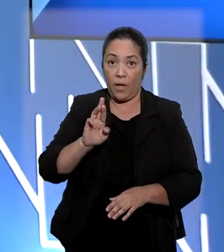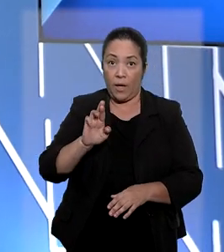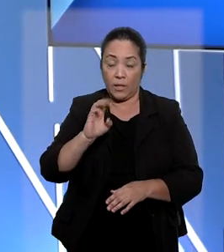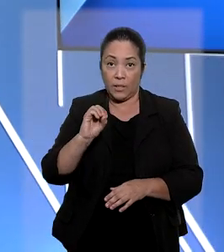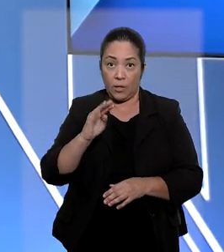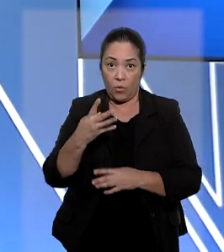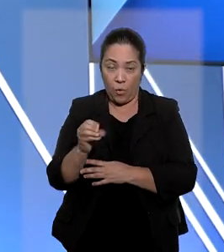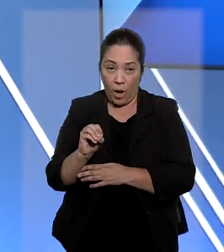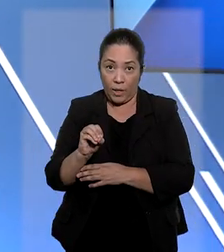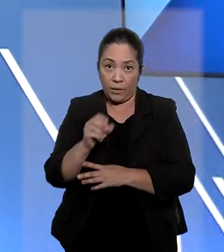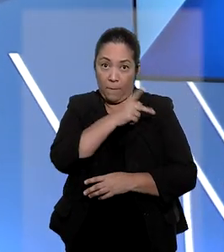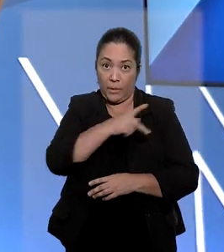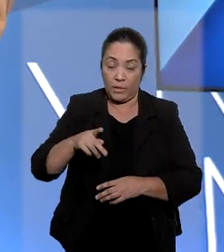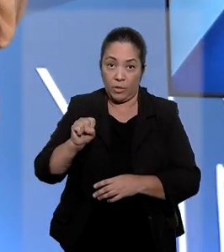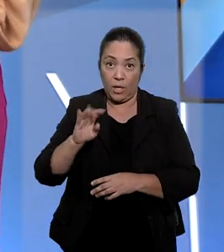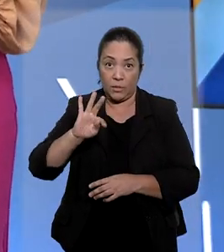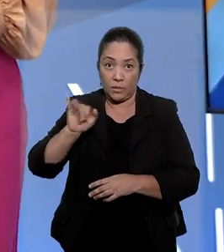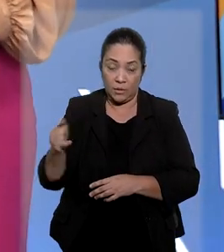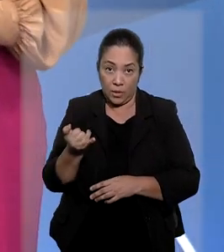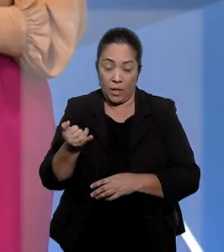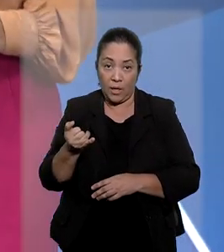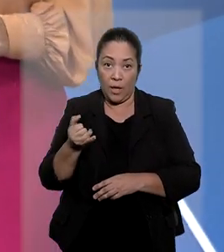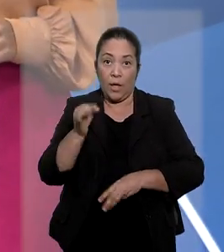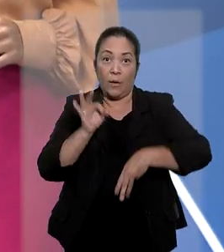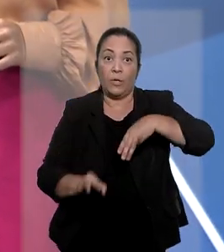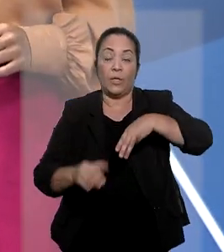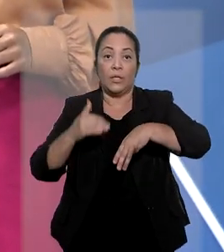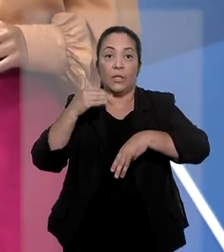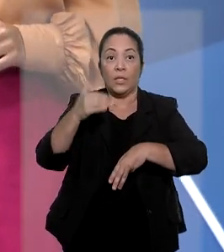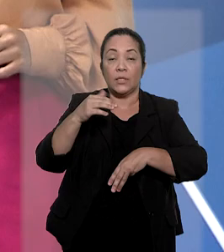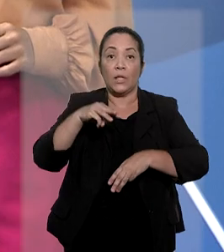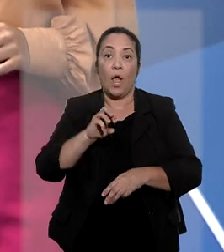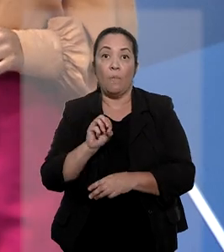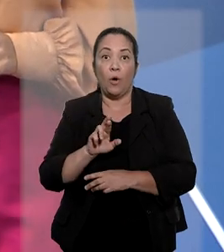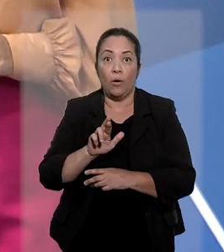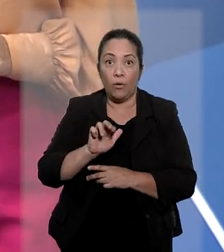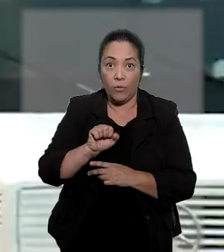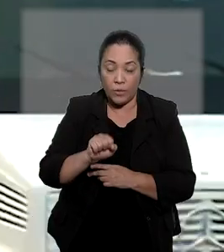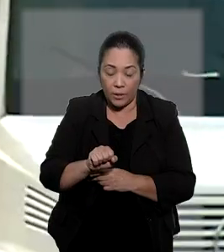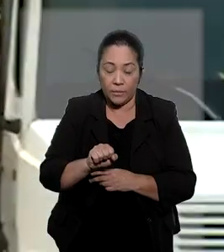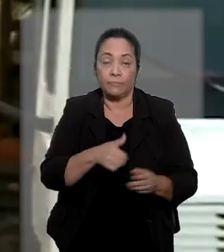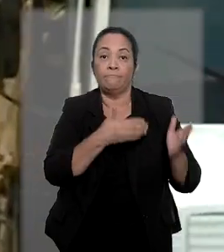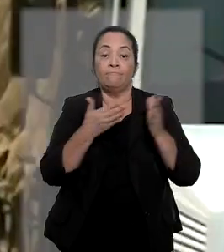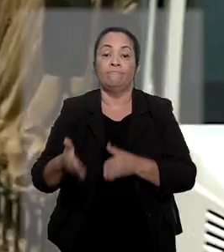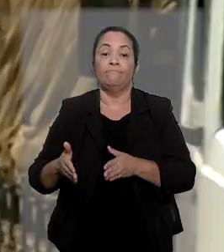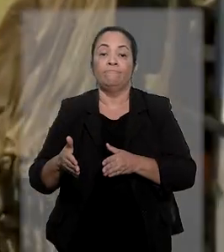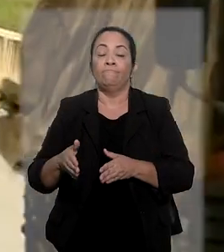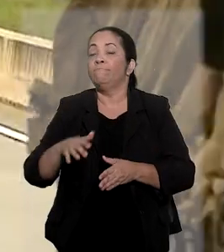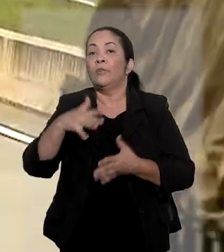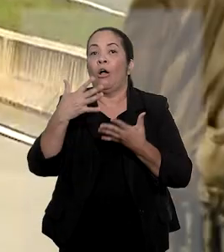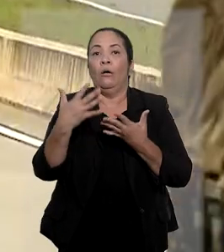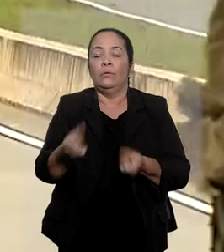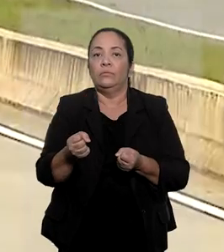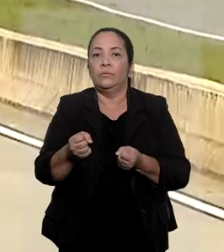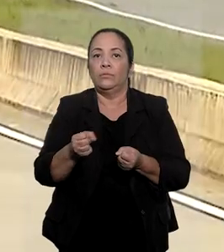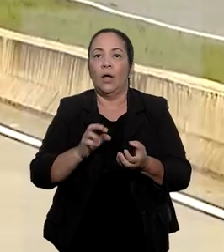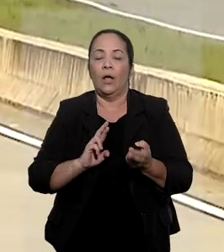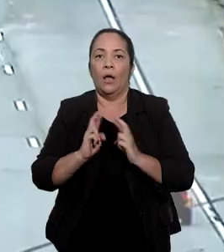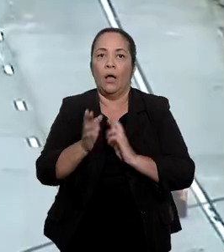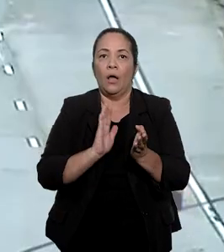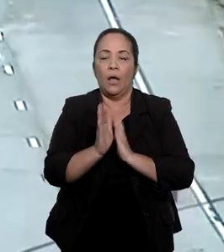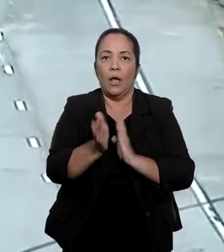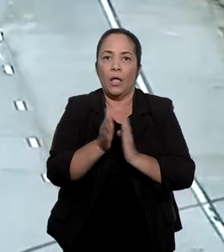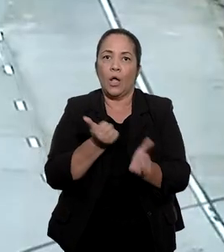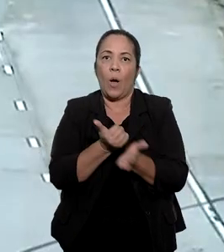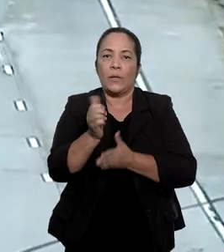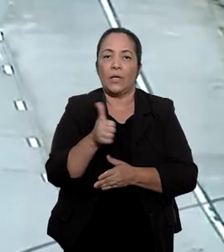determinada pela presidente do STJ, ministra Maria Tereza de Assis Moura. O fim da concessão da rodovia estava previsto